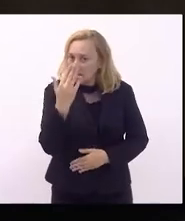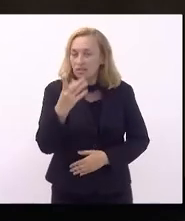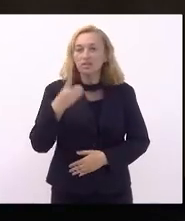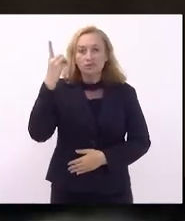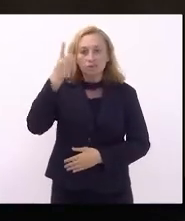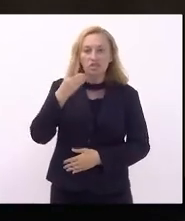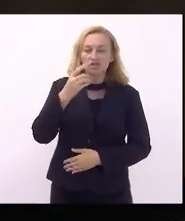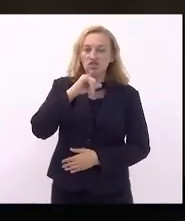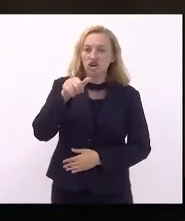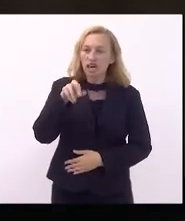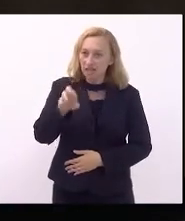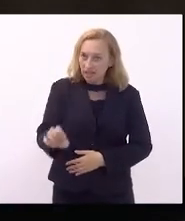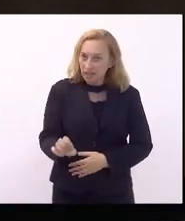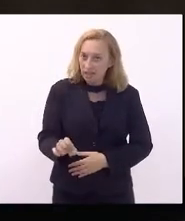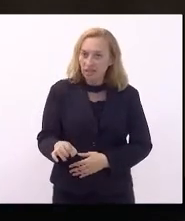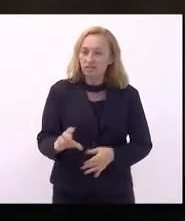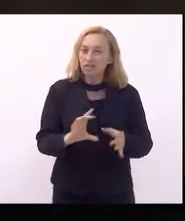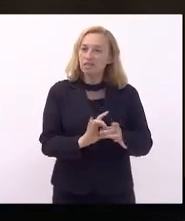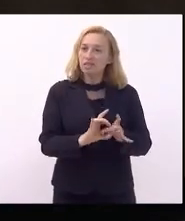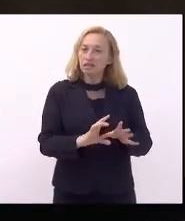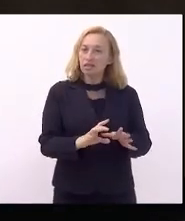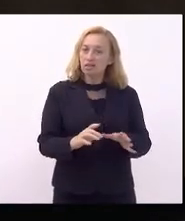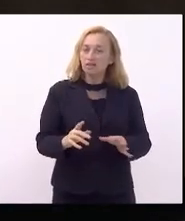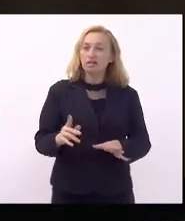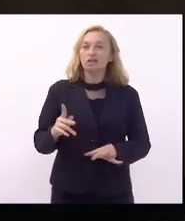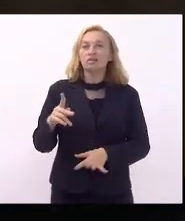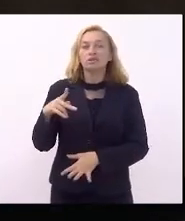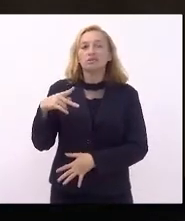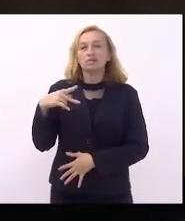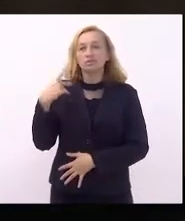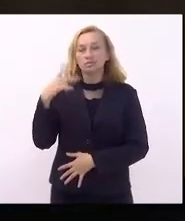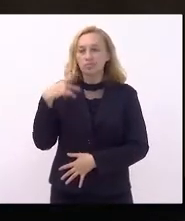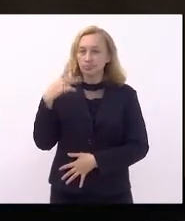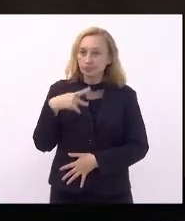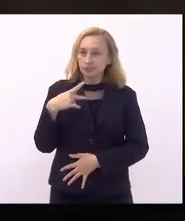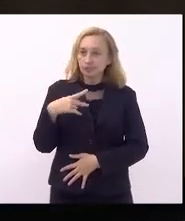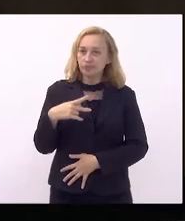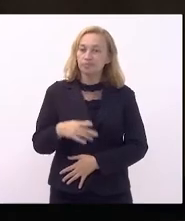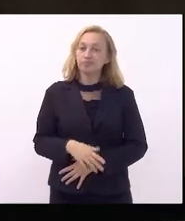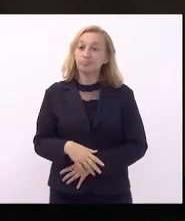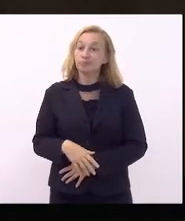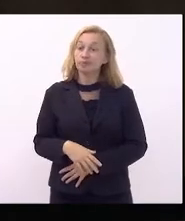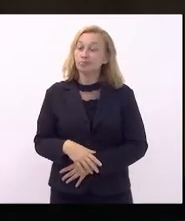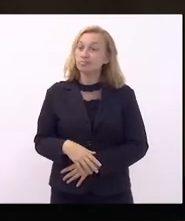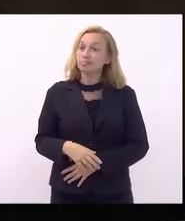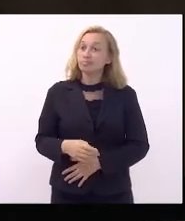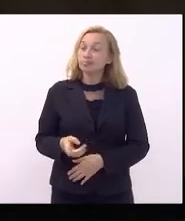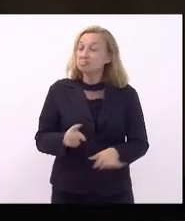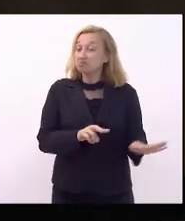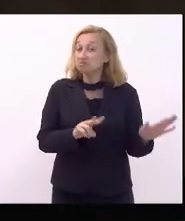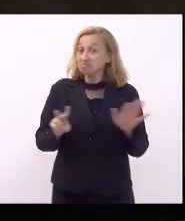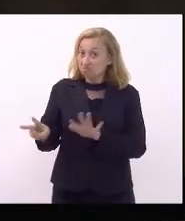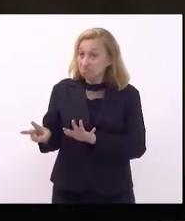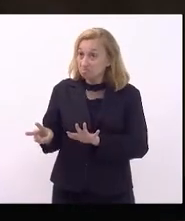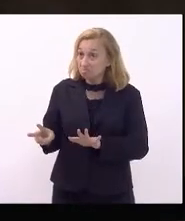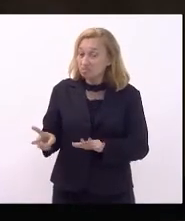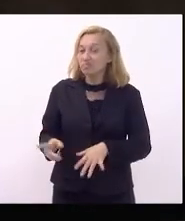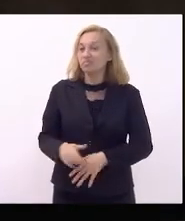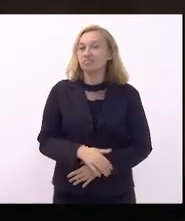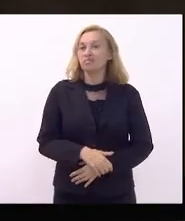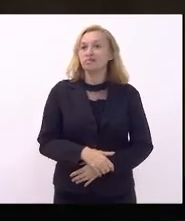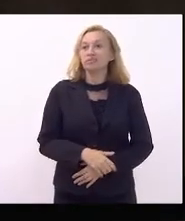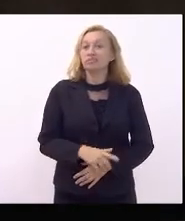Jari, que vai deixando o Parlamento Fluminense momentaneamente, nesta semana. Teve